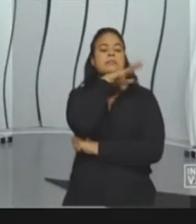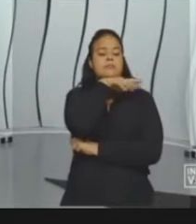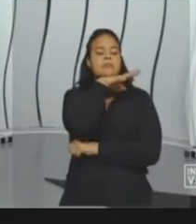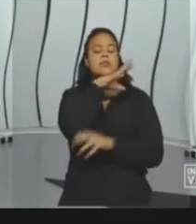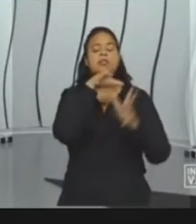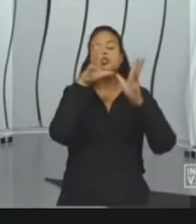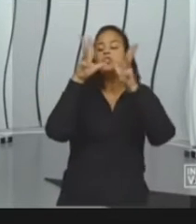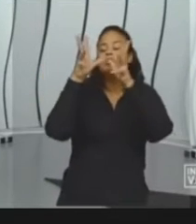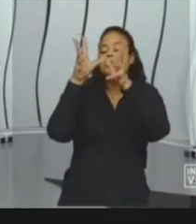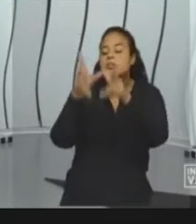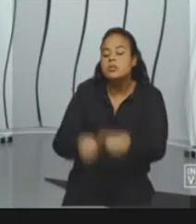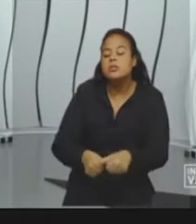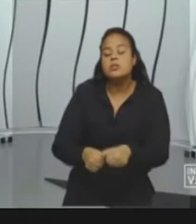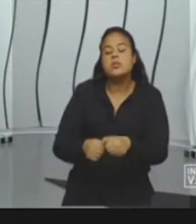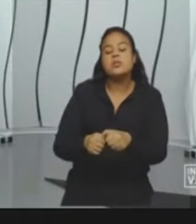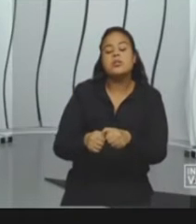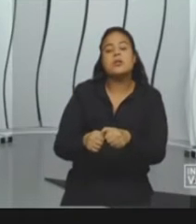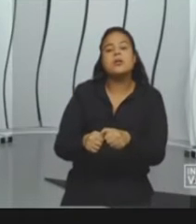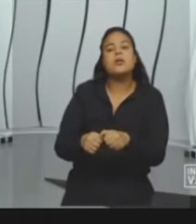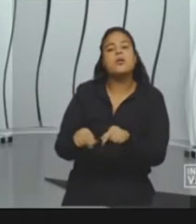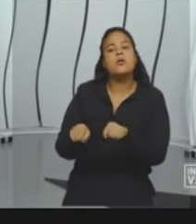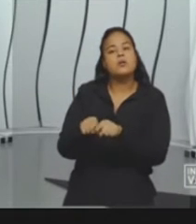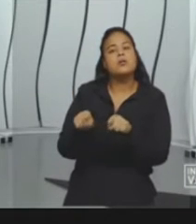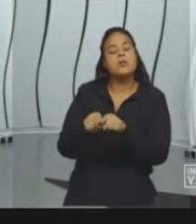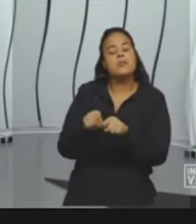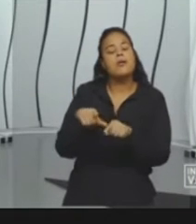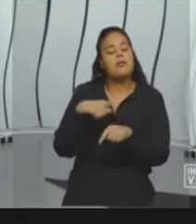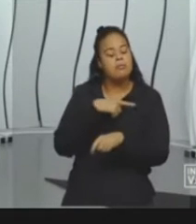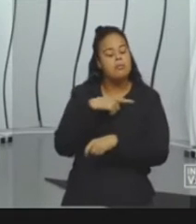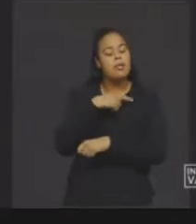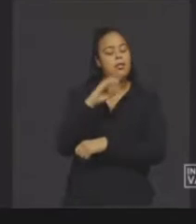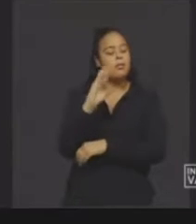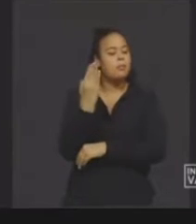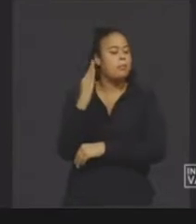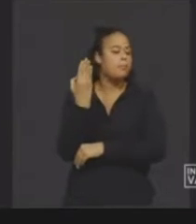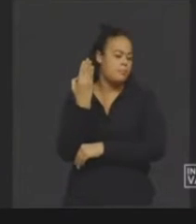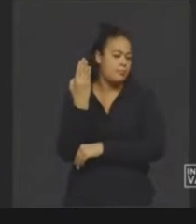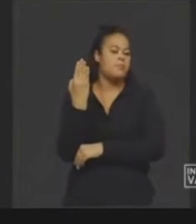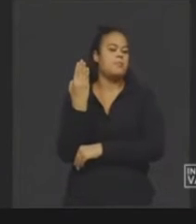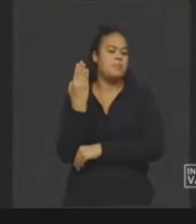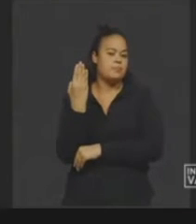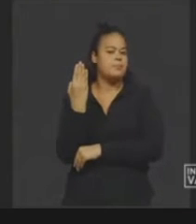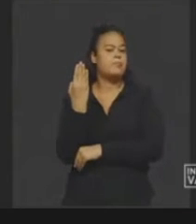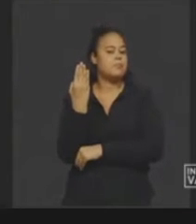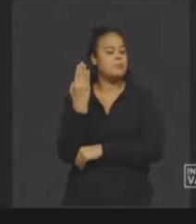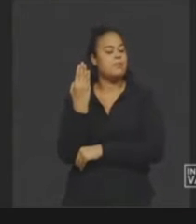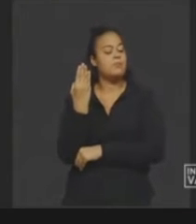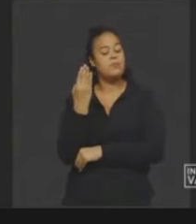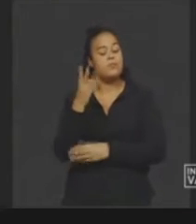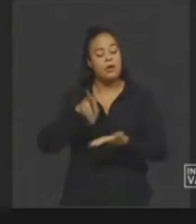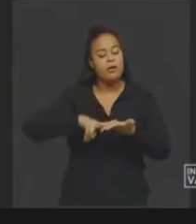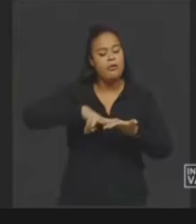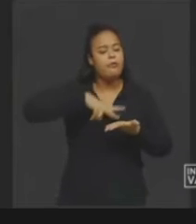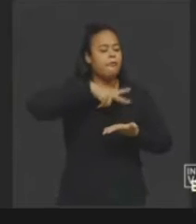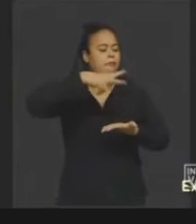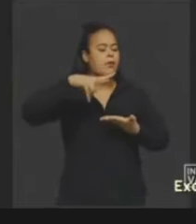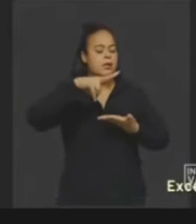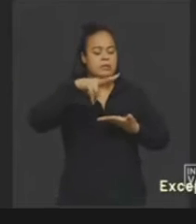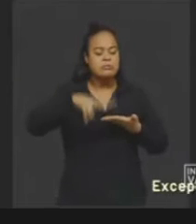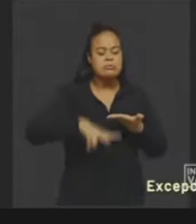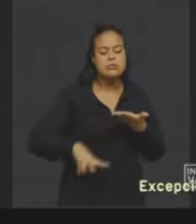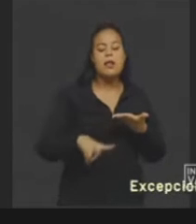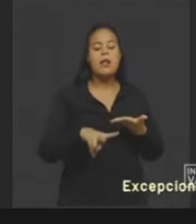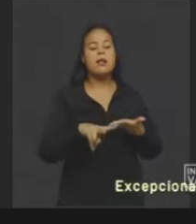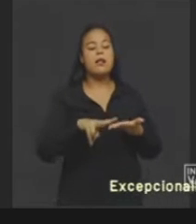geral, a gente trabalha aqui com madeira, por exemplo. Quais as vantagens da